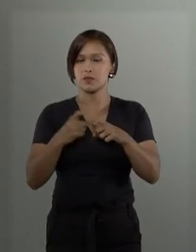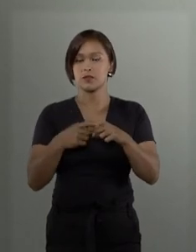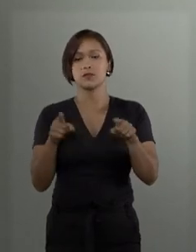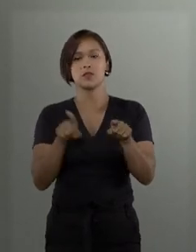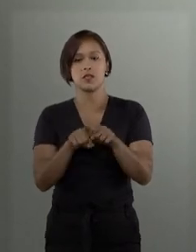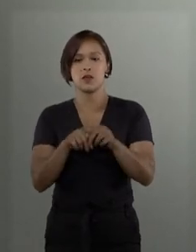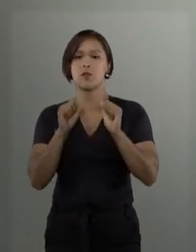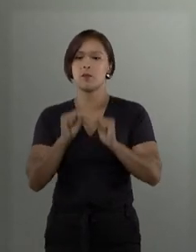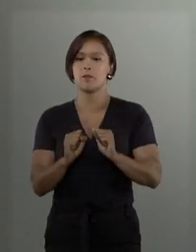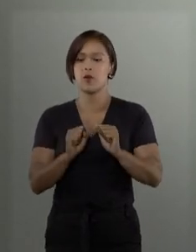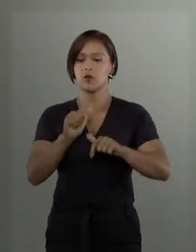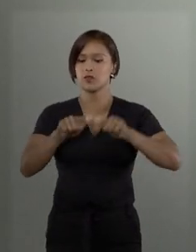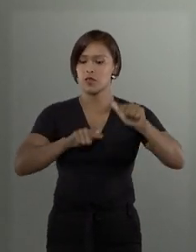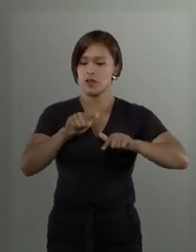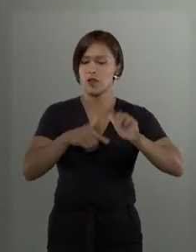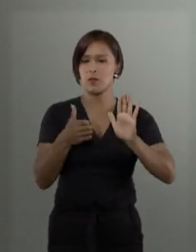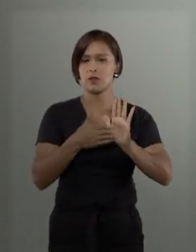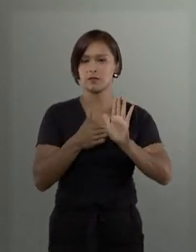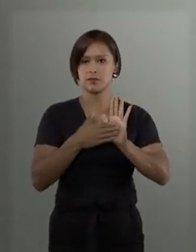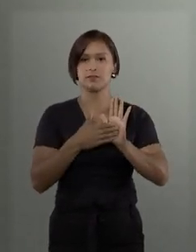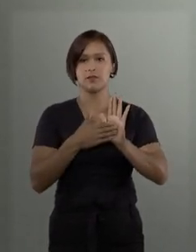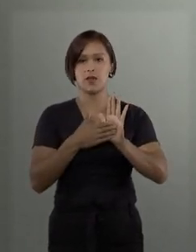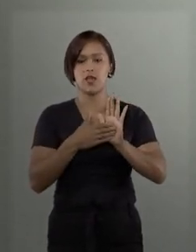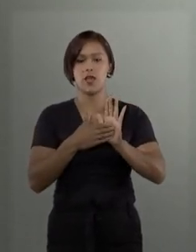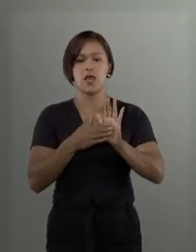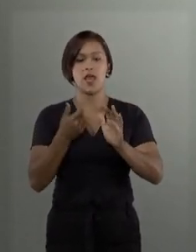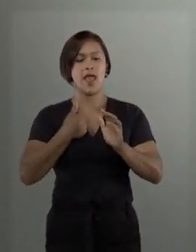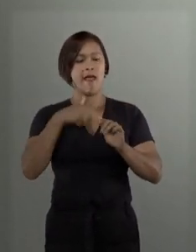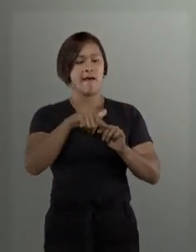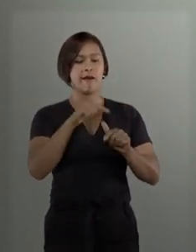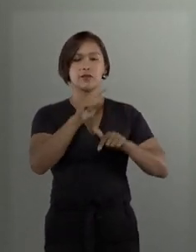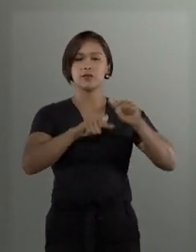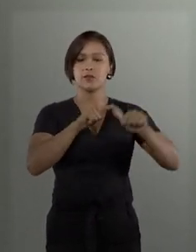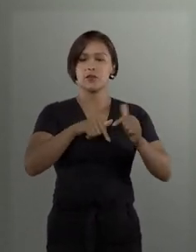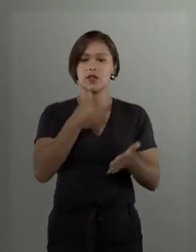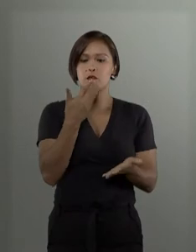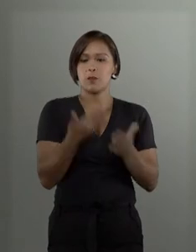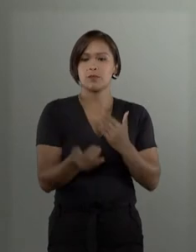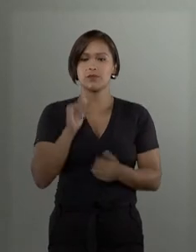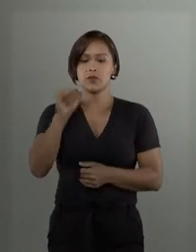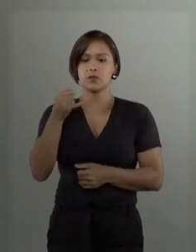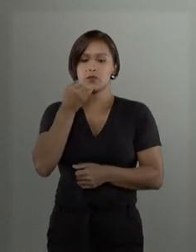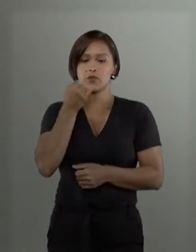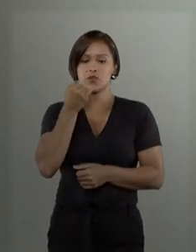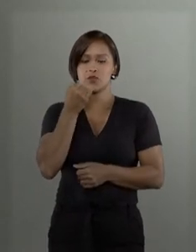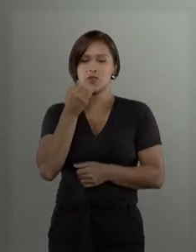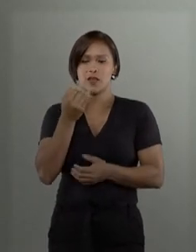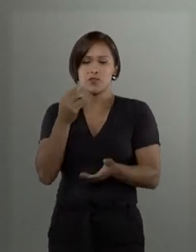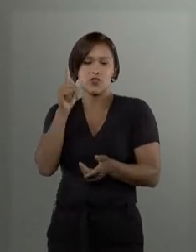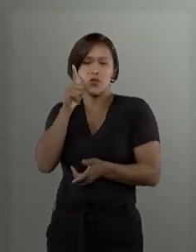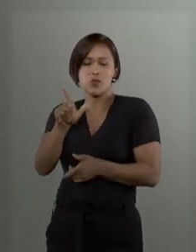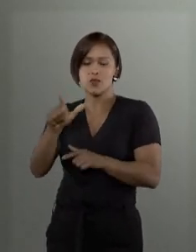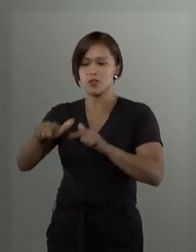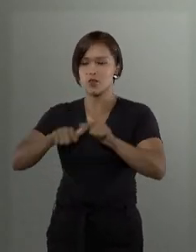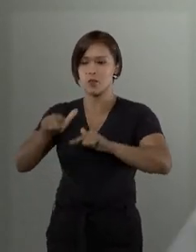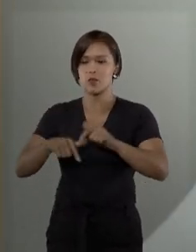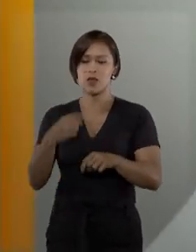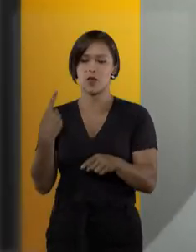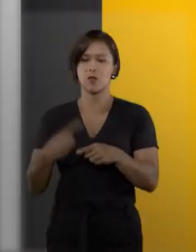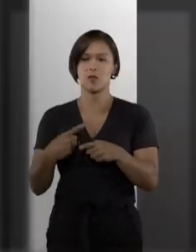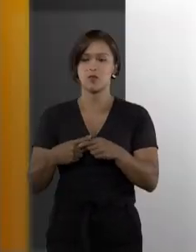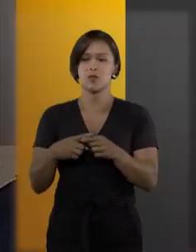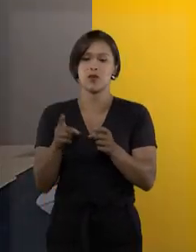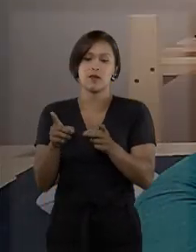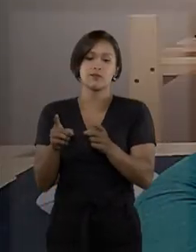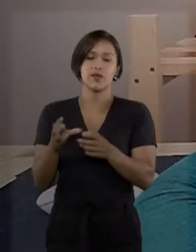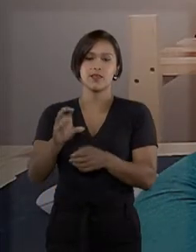trabalhistas, como situação em que o empregado perde uma oportunidade de emprego porque o empregador reteu indebitamente a sua CTPS.